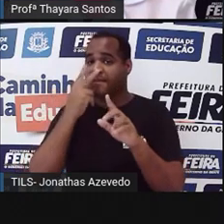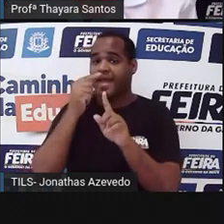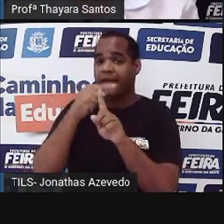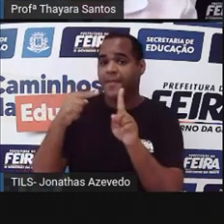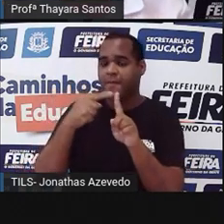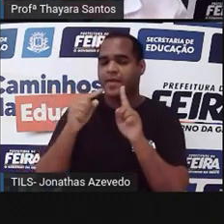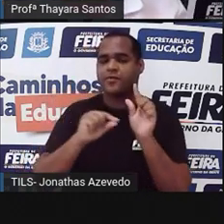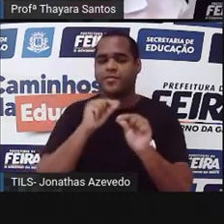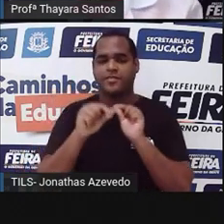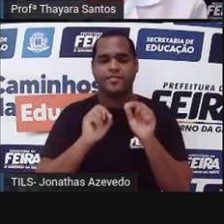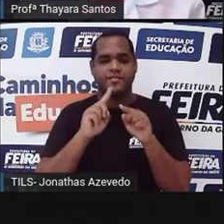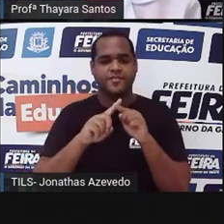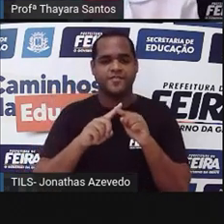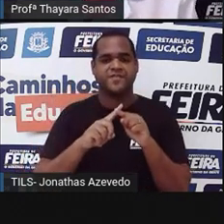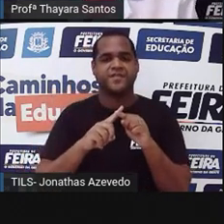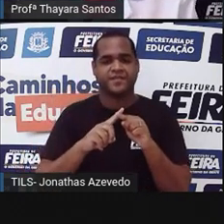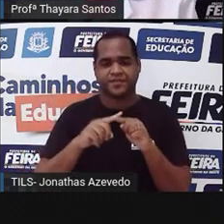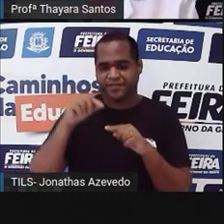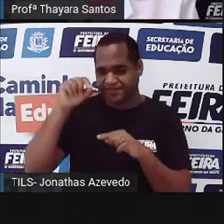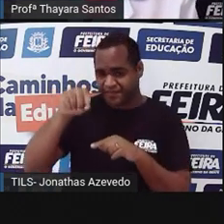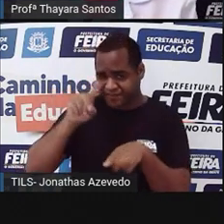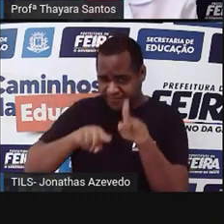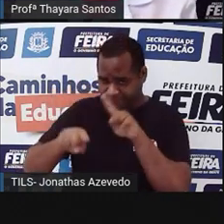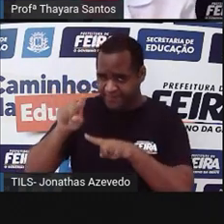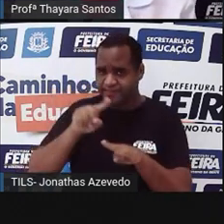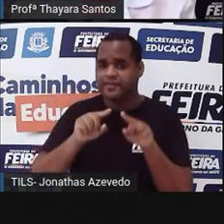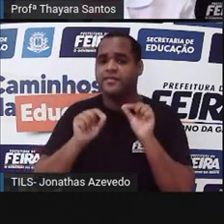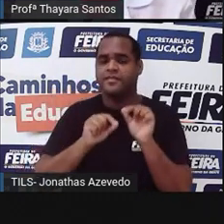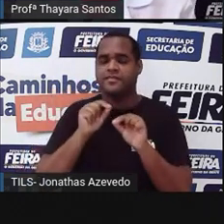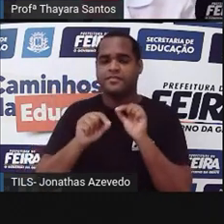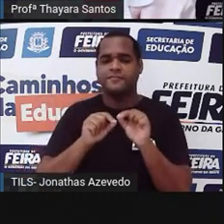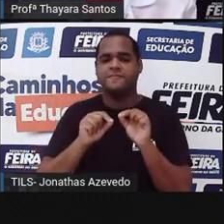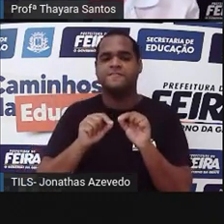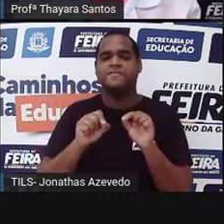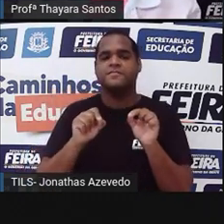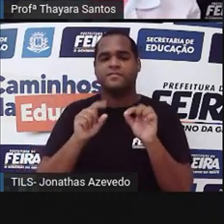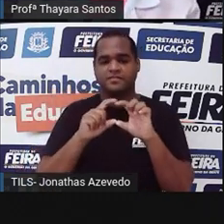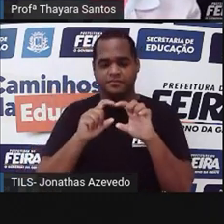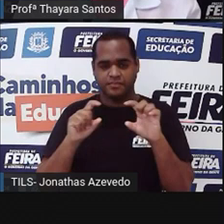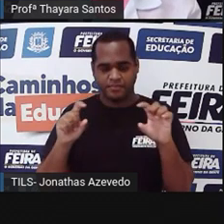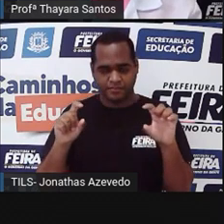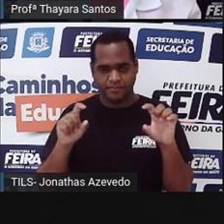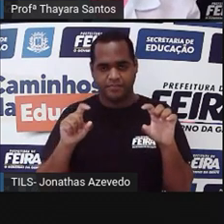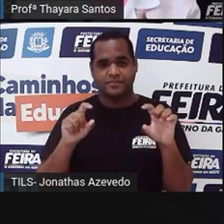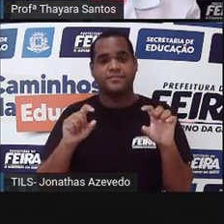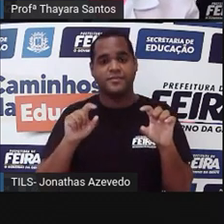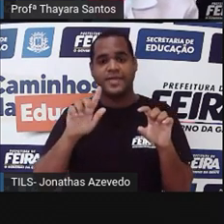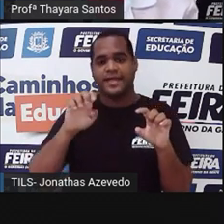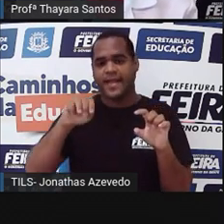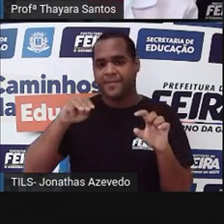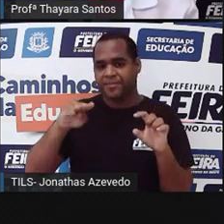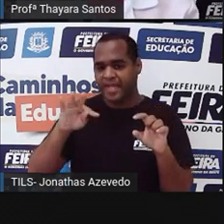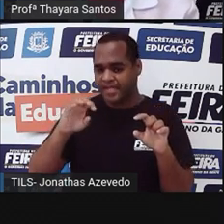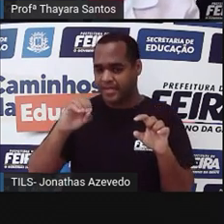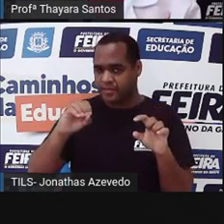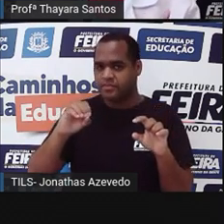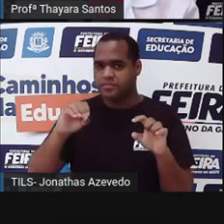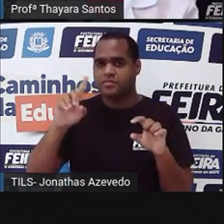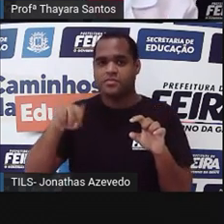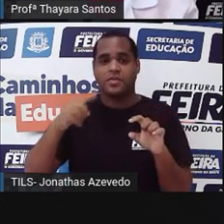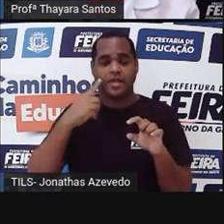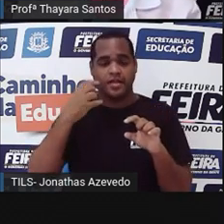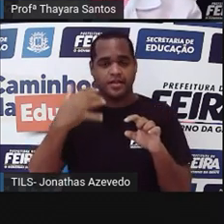Então, vamos começar pela geração dominante. Nas briófitas, o gametófito é a fase dominante.